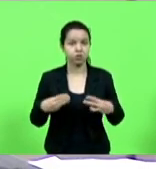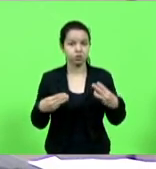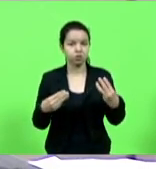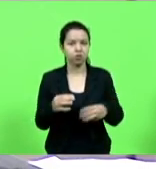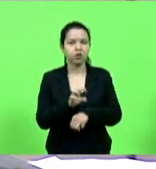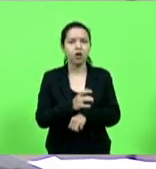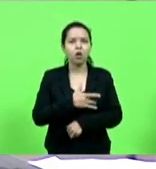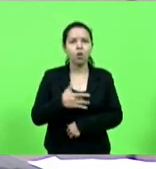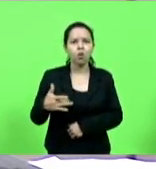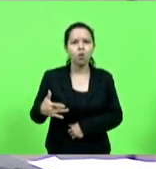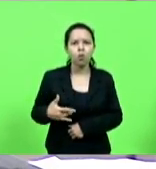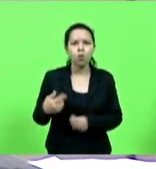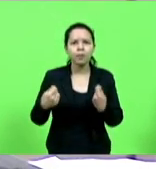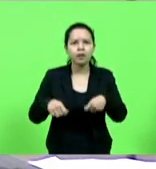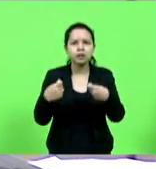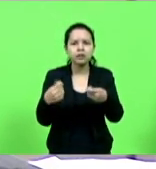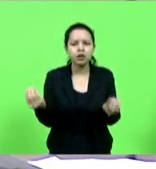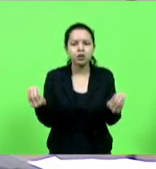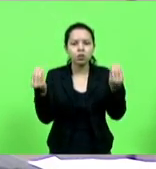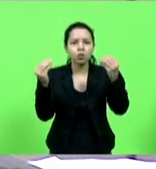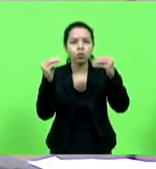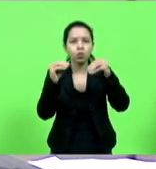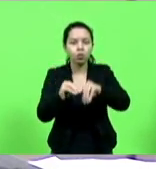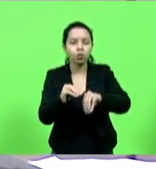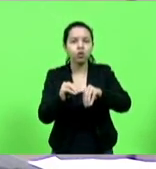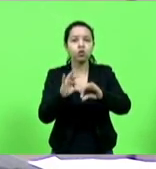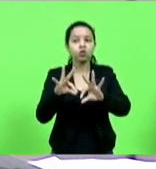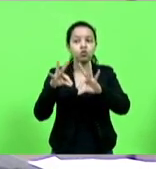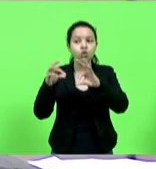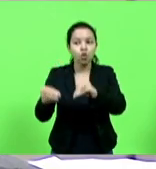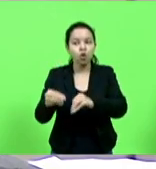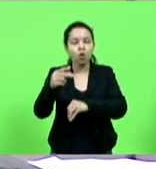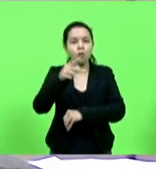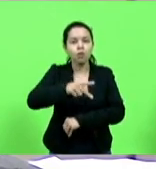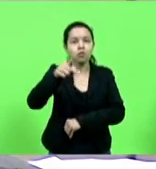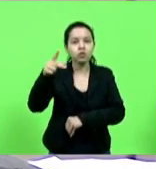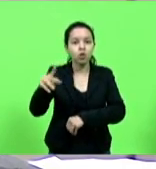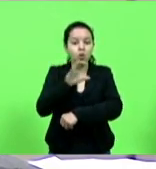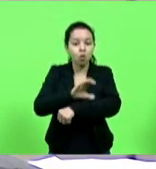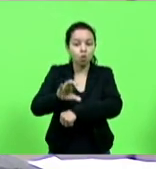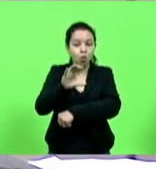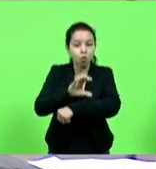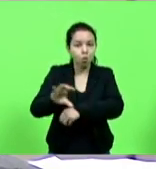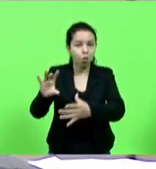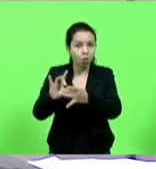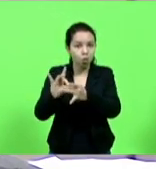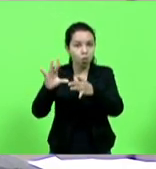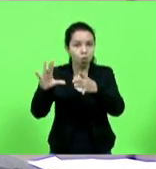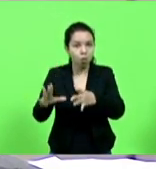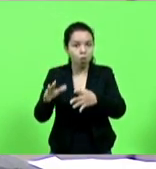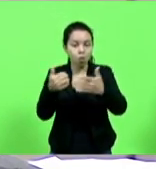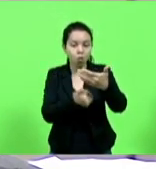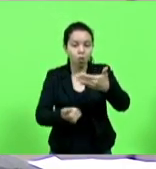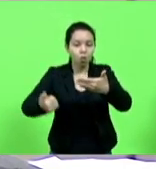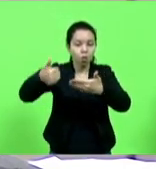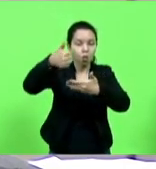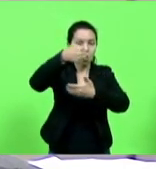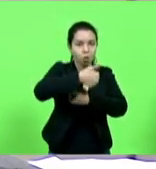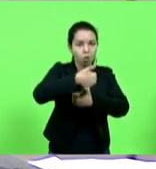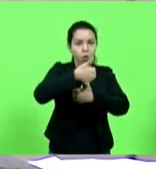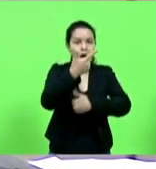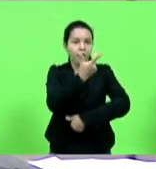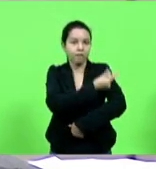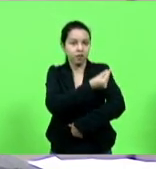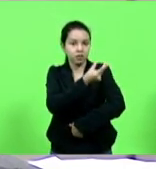professores de cursos livres no grupo prioritário do plano nacional de vacinação contra o covid-19